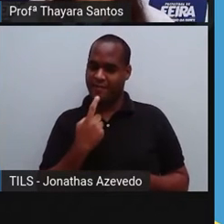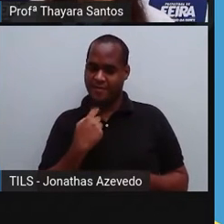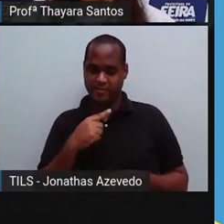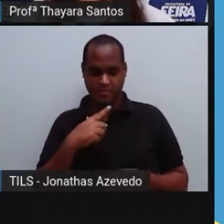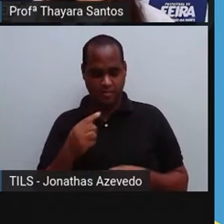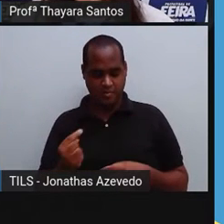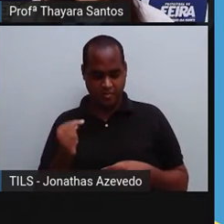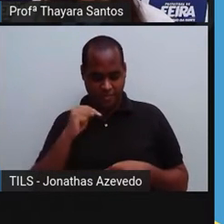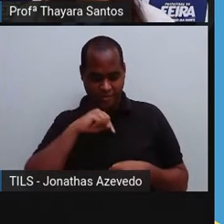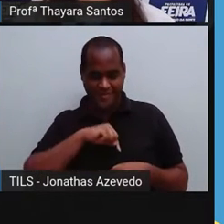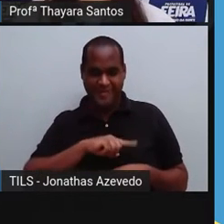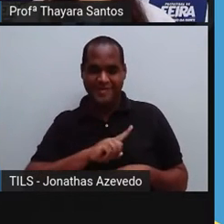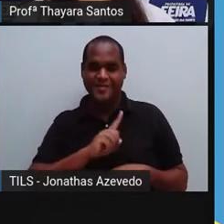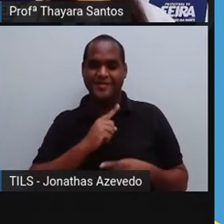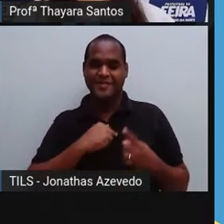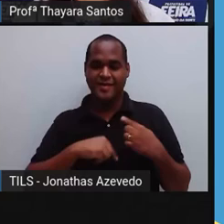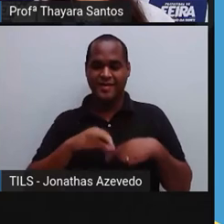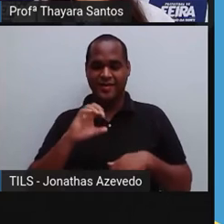em gás oxigênio.